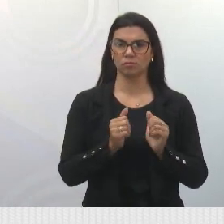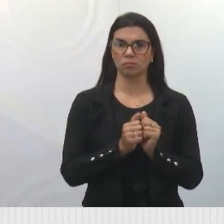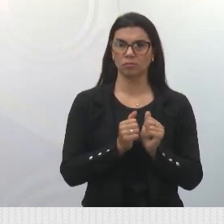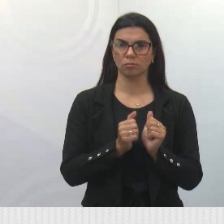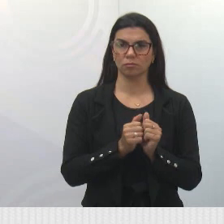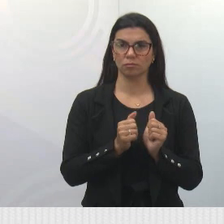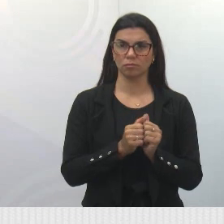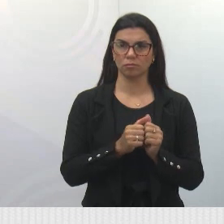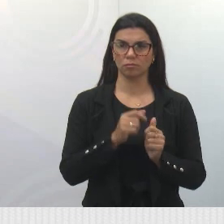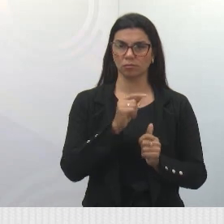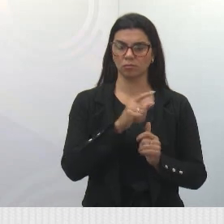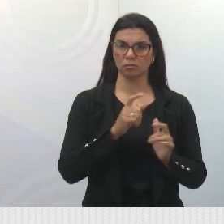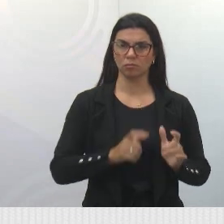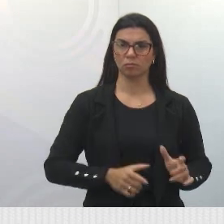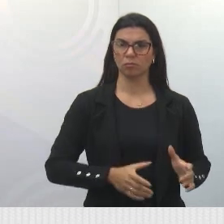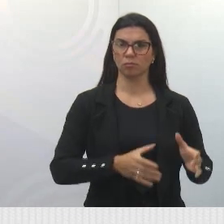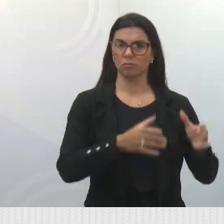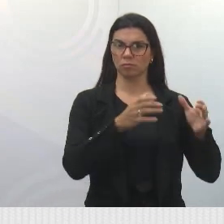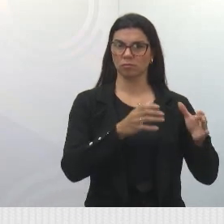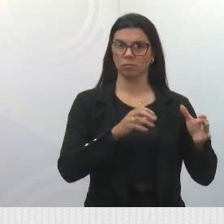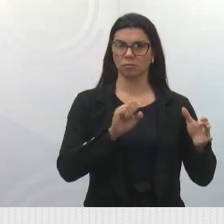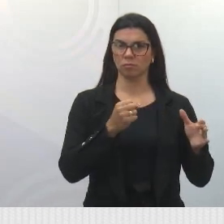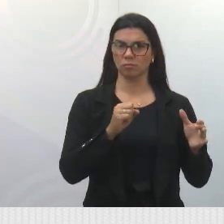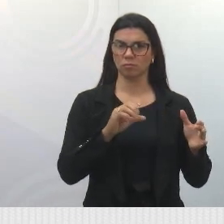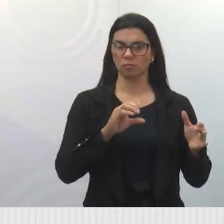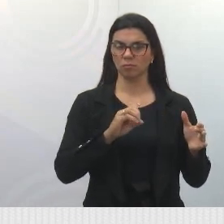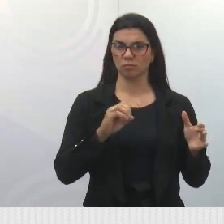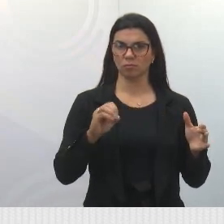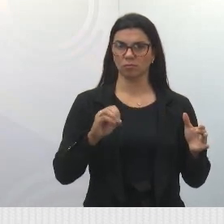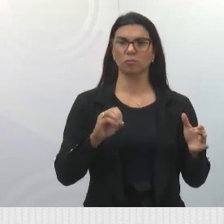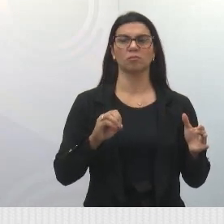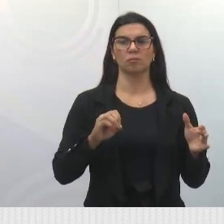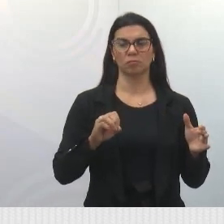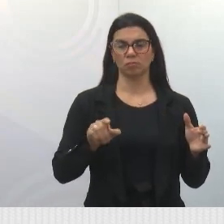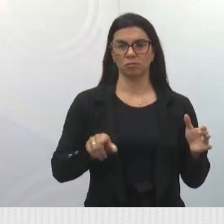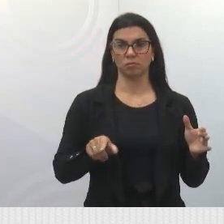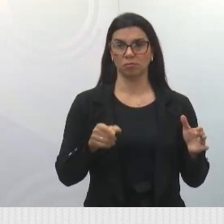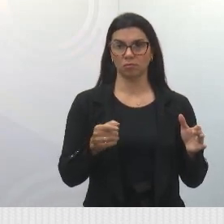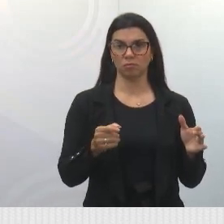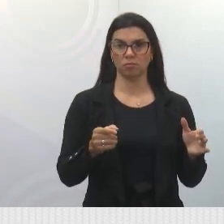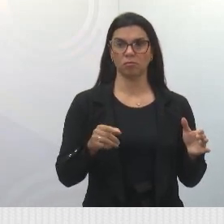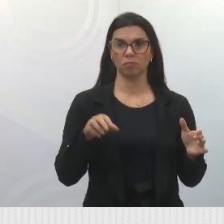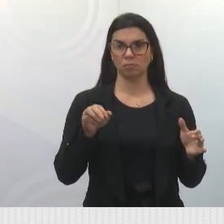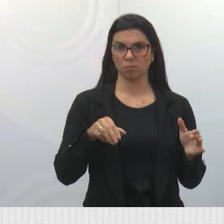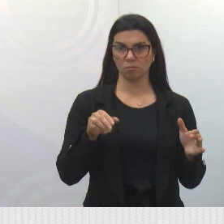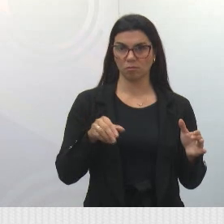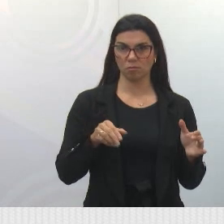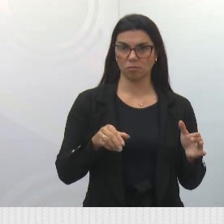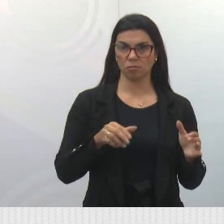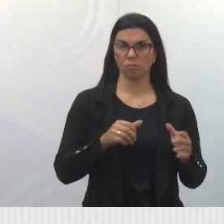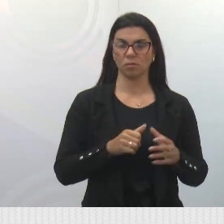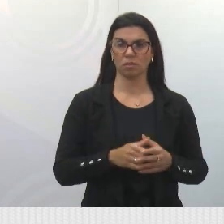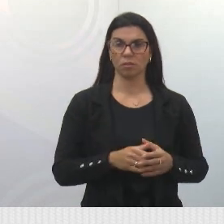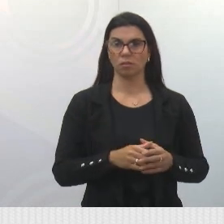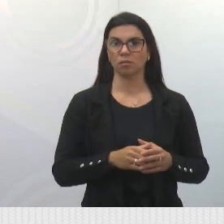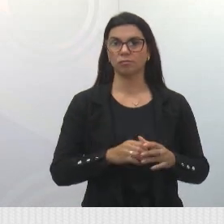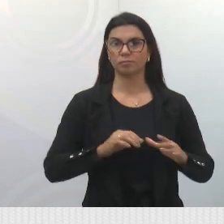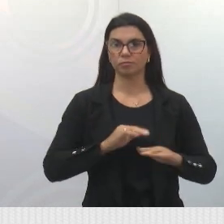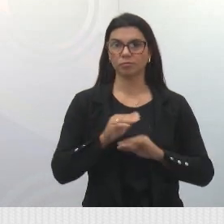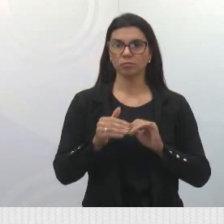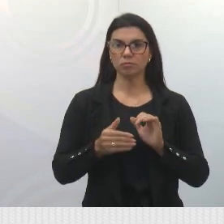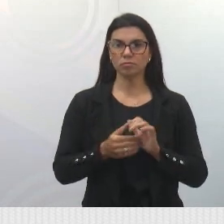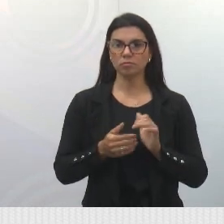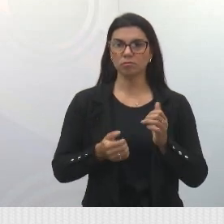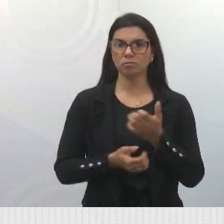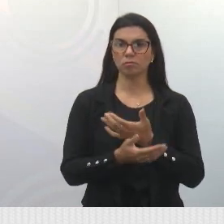caixa, é uma caixa d'água de 800 mil metros cúbicos, esse local onde é feita toda a distribuição de